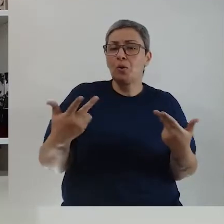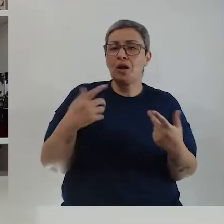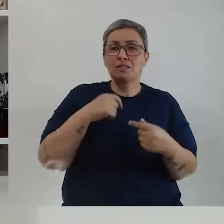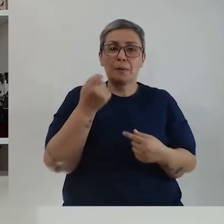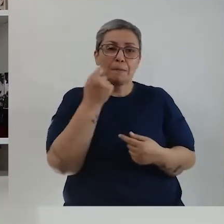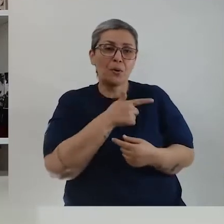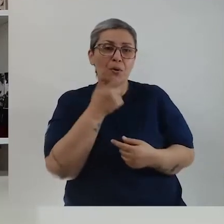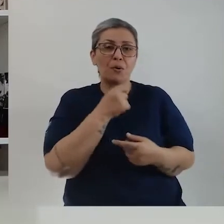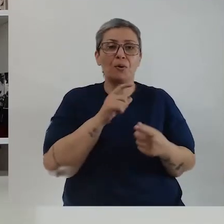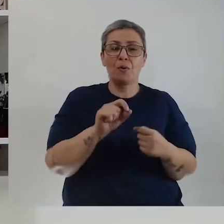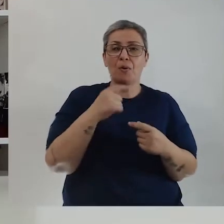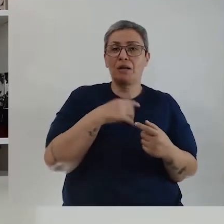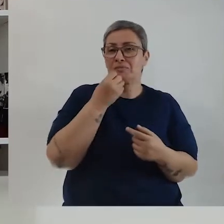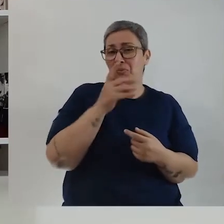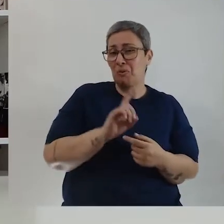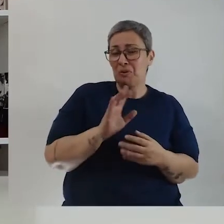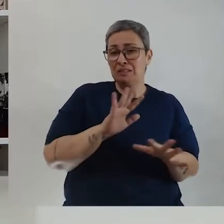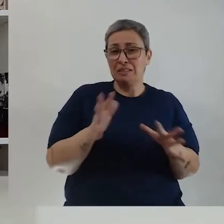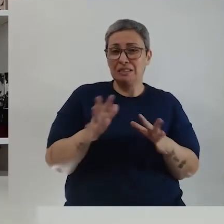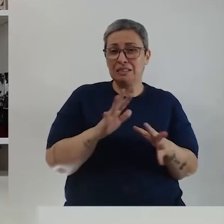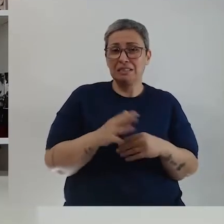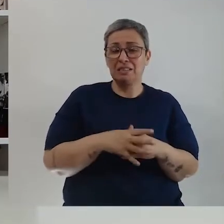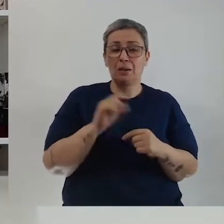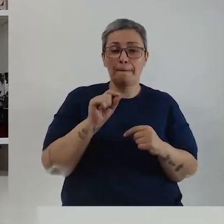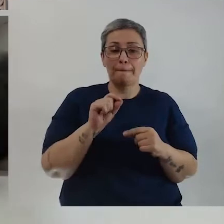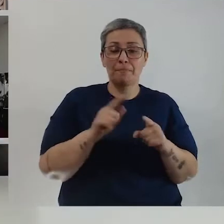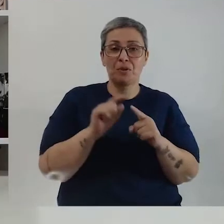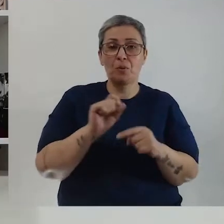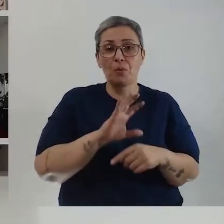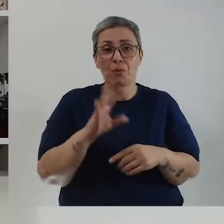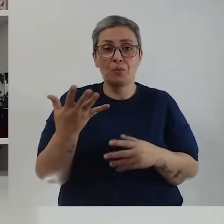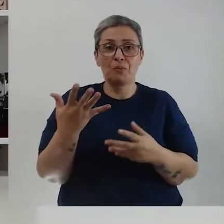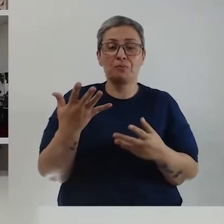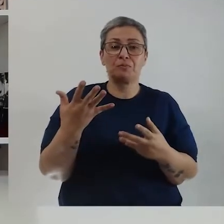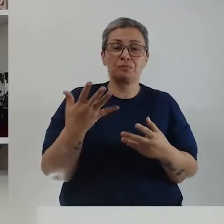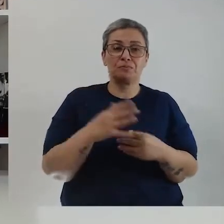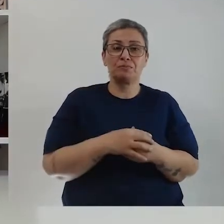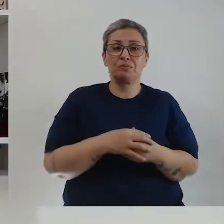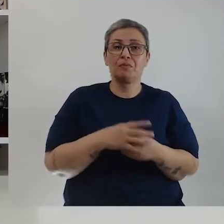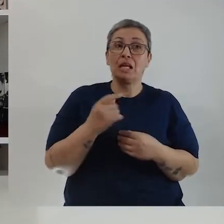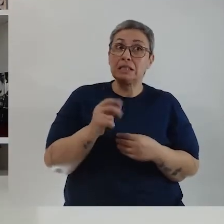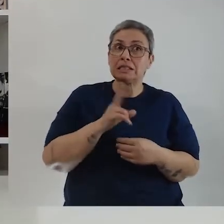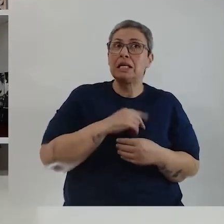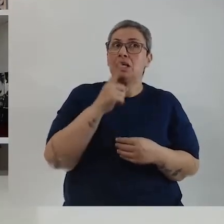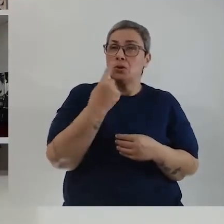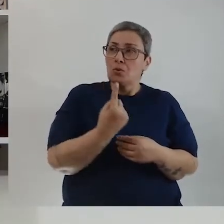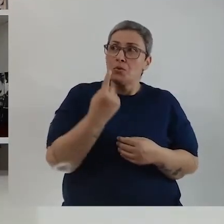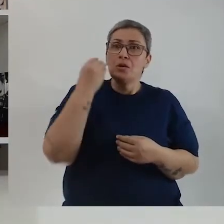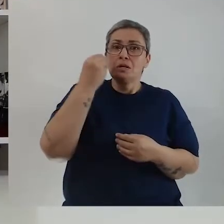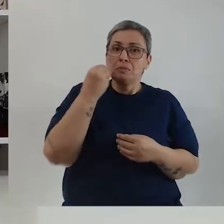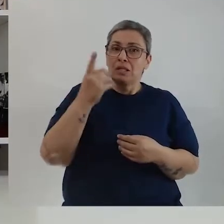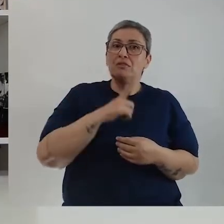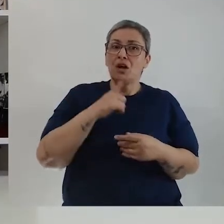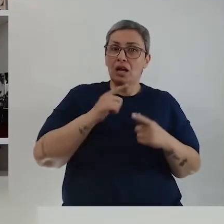alguma coisa, assim, engraçada ou não muito boa, assim, na sua... Aconteceu alguma coisa, assim... Olha, eu tenho uma